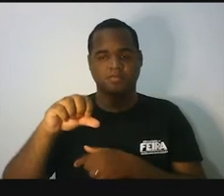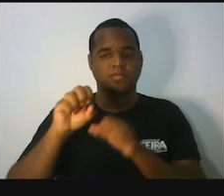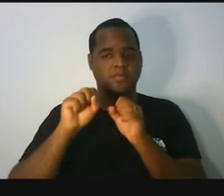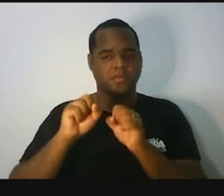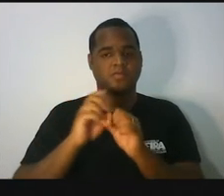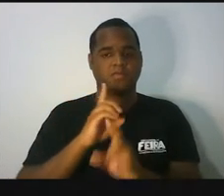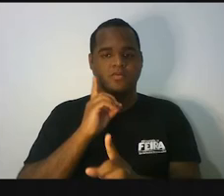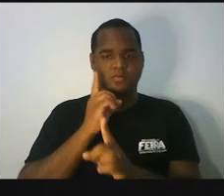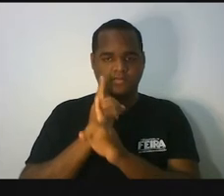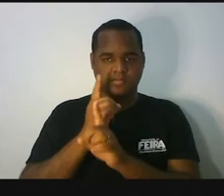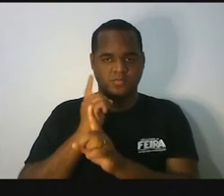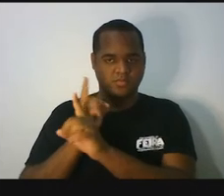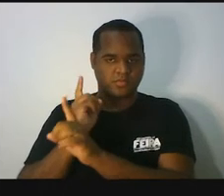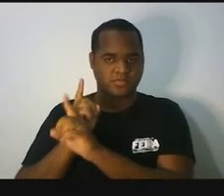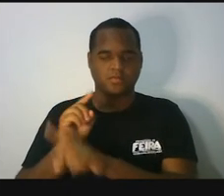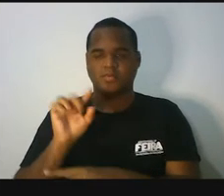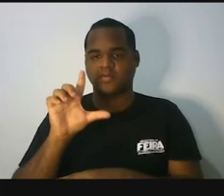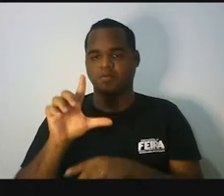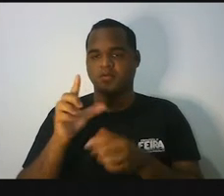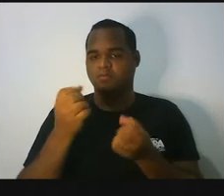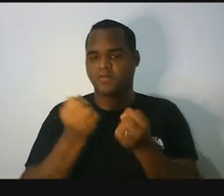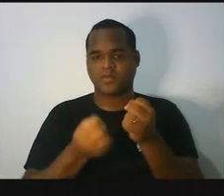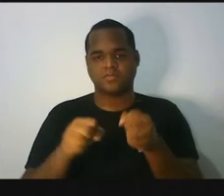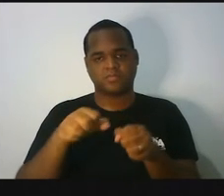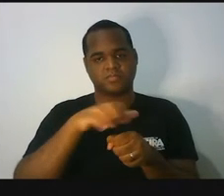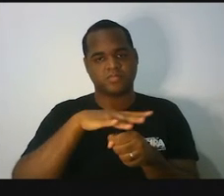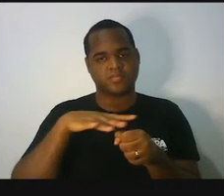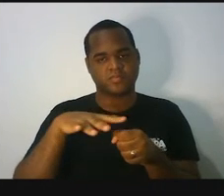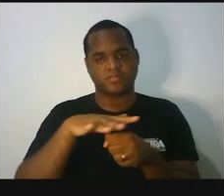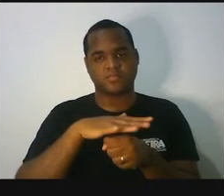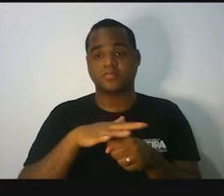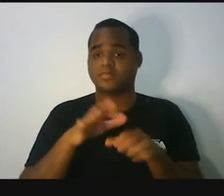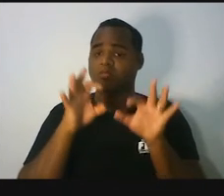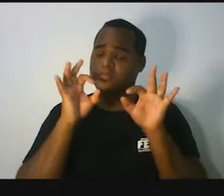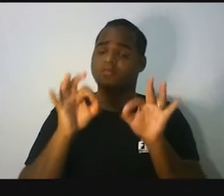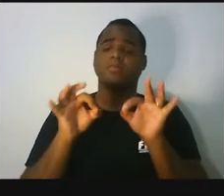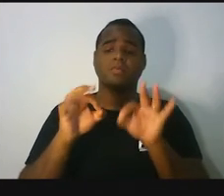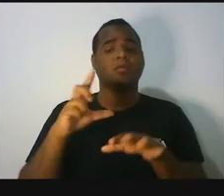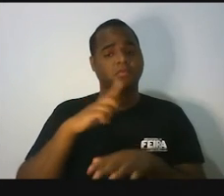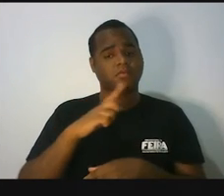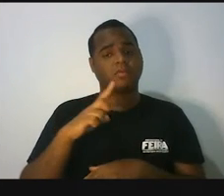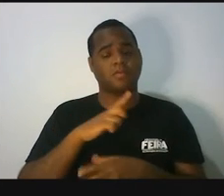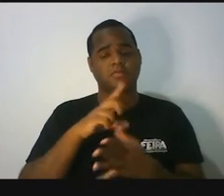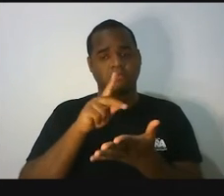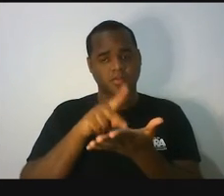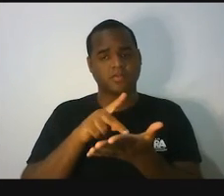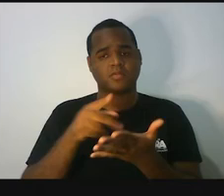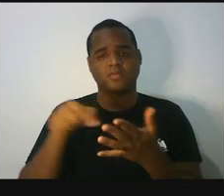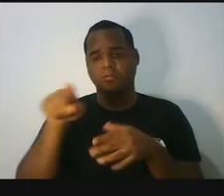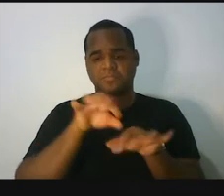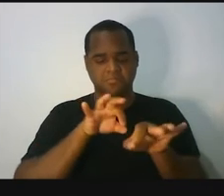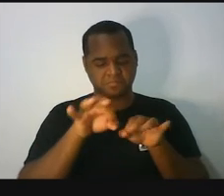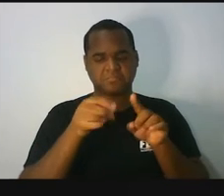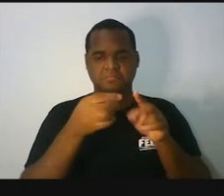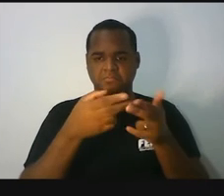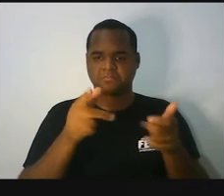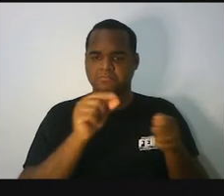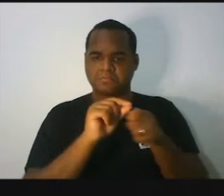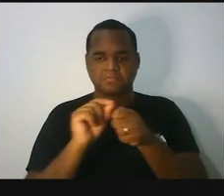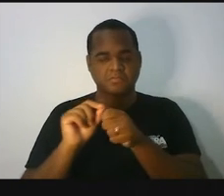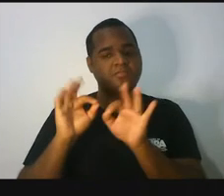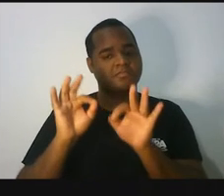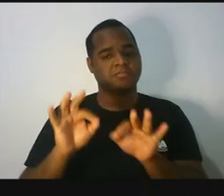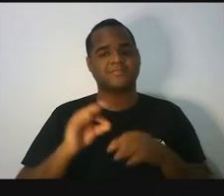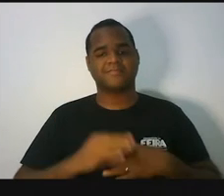achar quantos litros cabem no tanque do carro? Exatamente isso que nós vamos fazer. Exatamente isso.